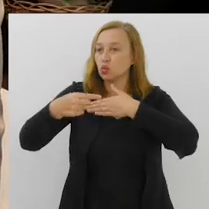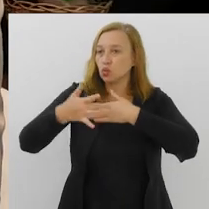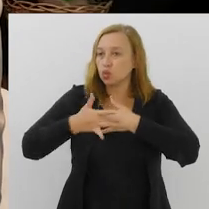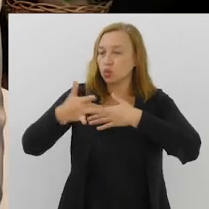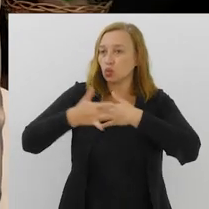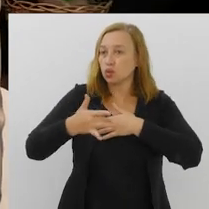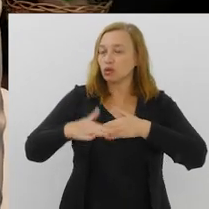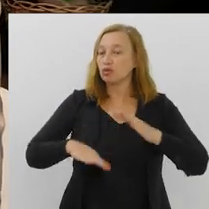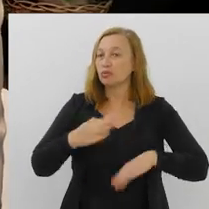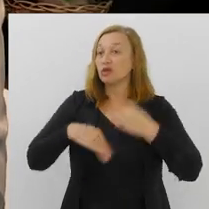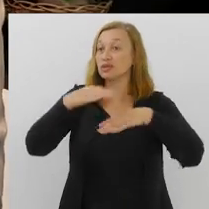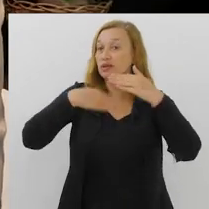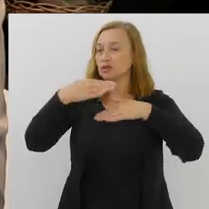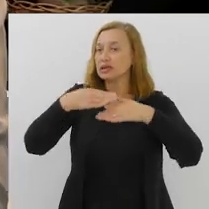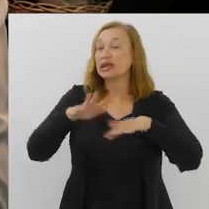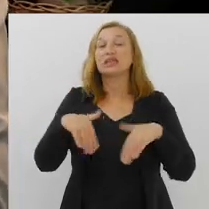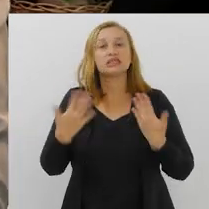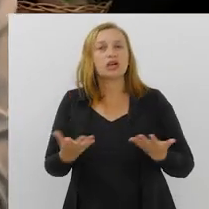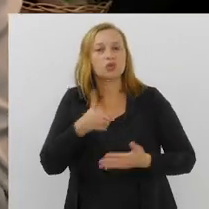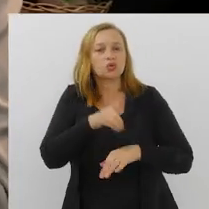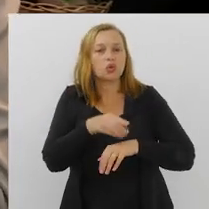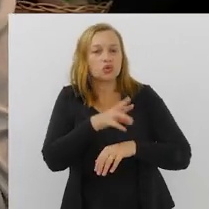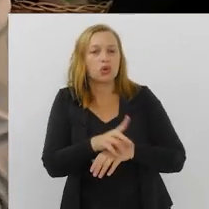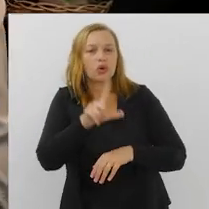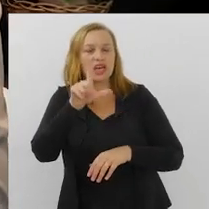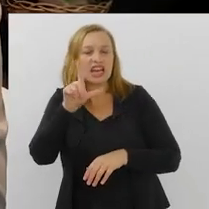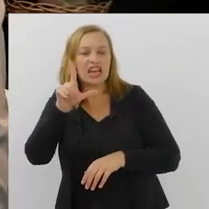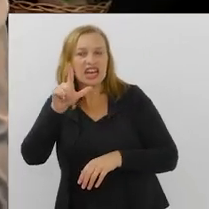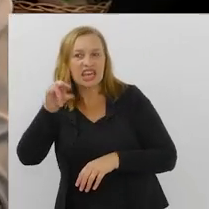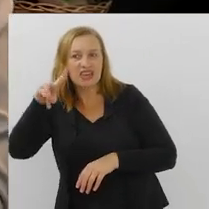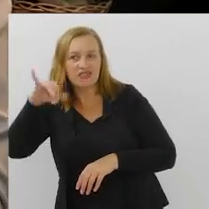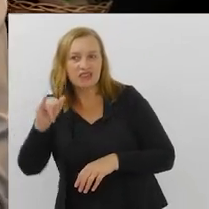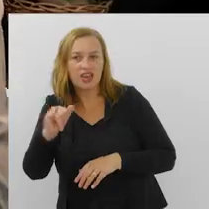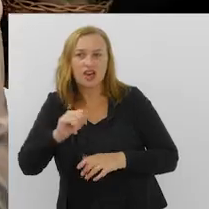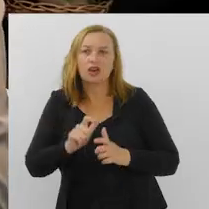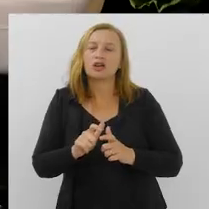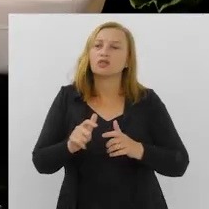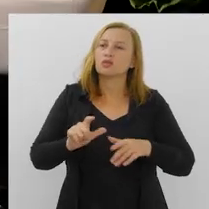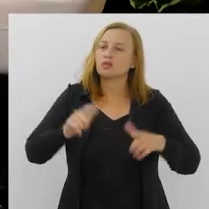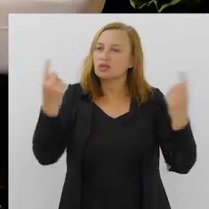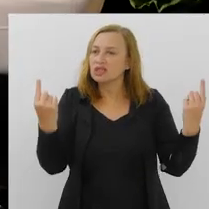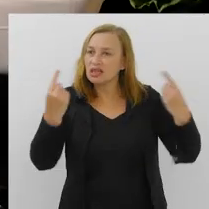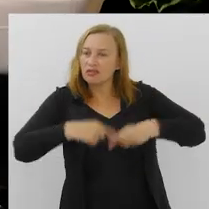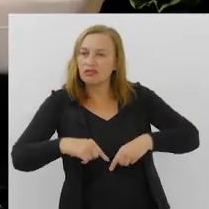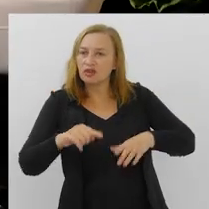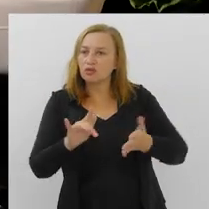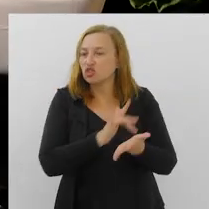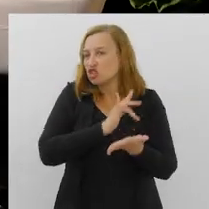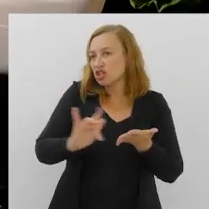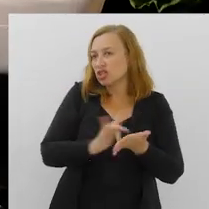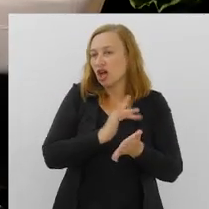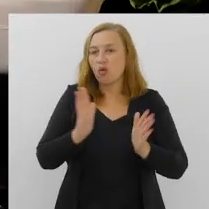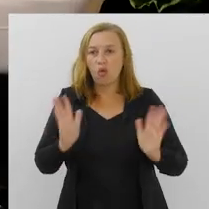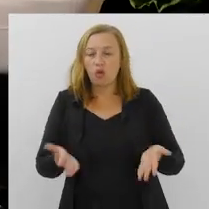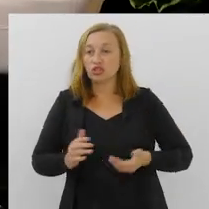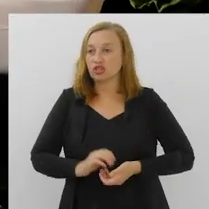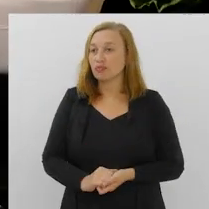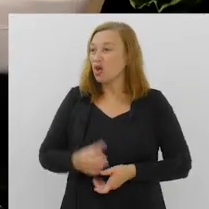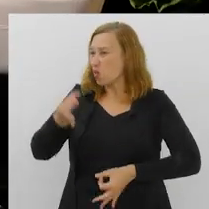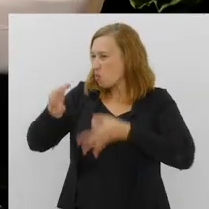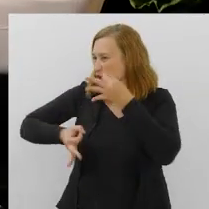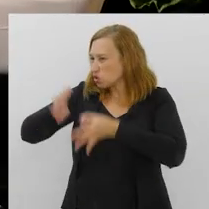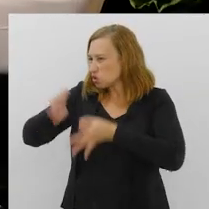fala dos cliques e o progresso. Então, doutora Livre, os grandes desafios, por exemplo, digitais, hoje, de uma